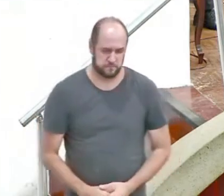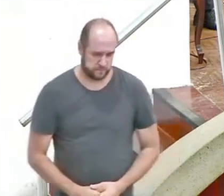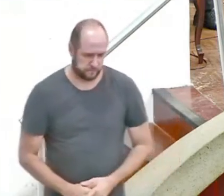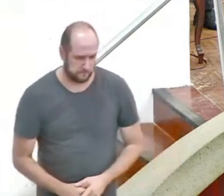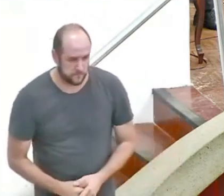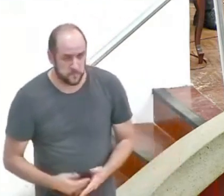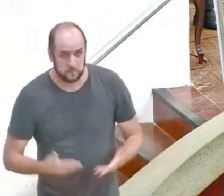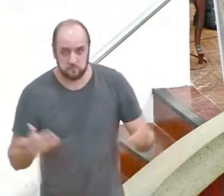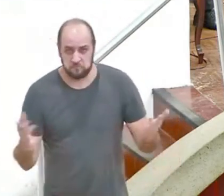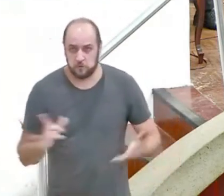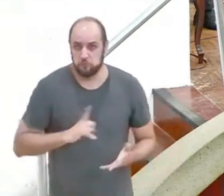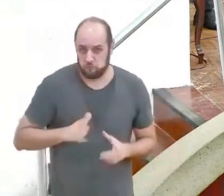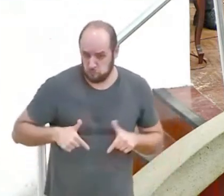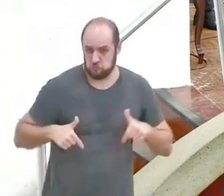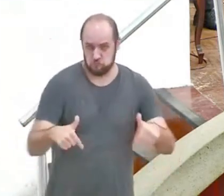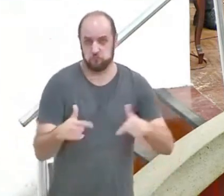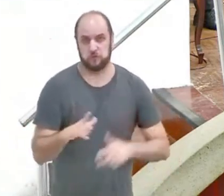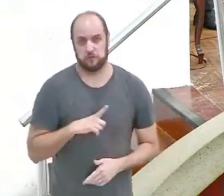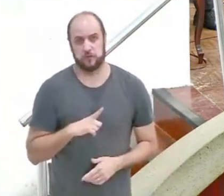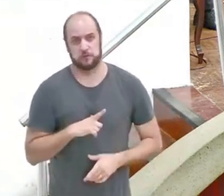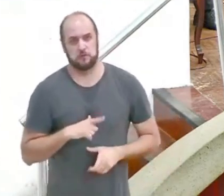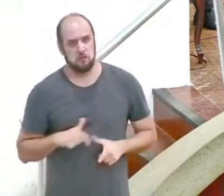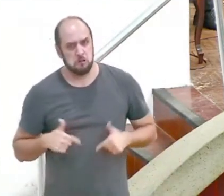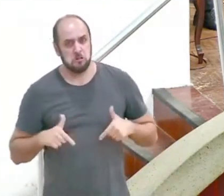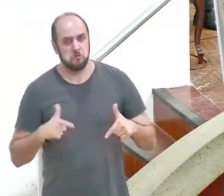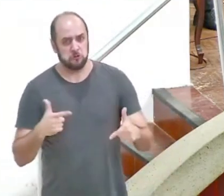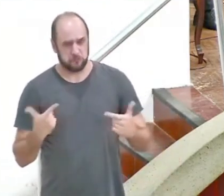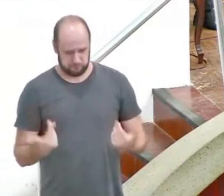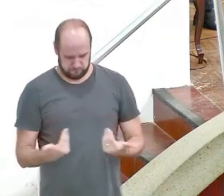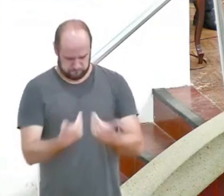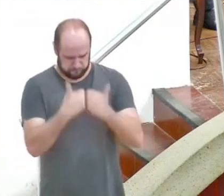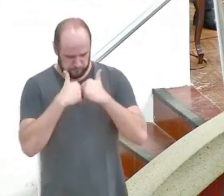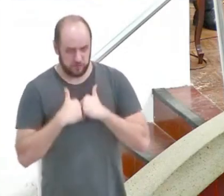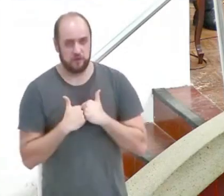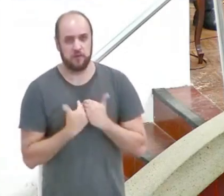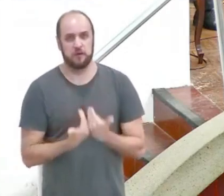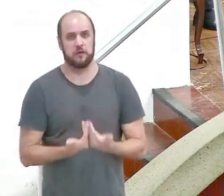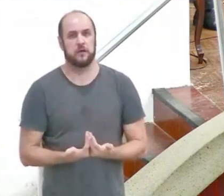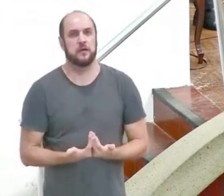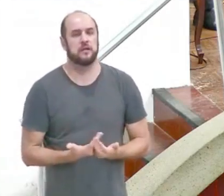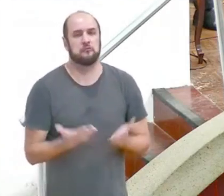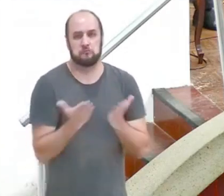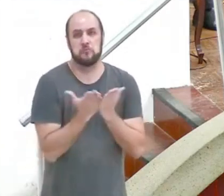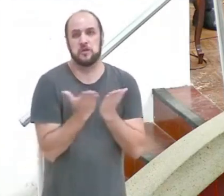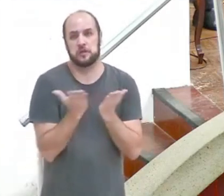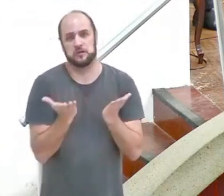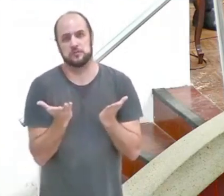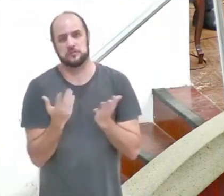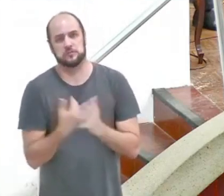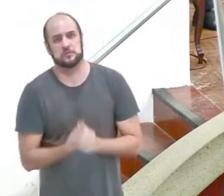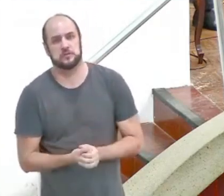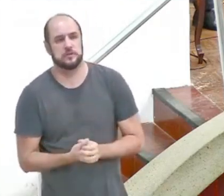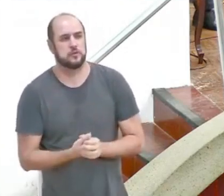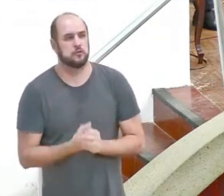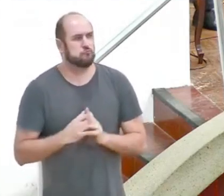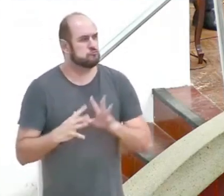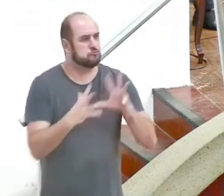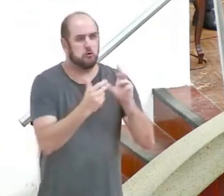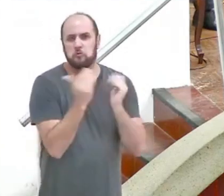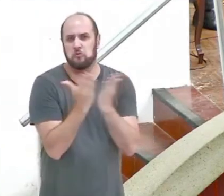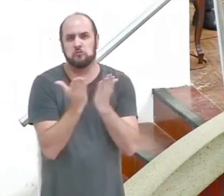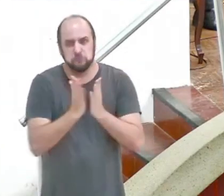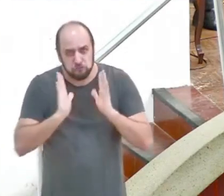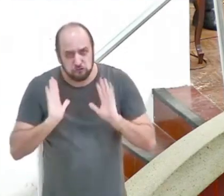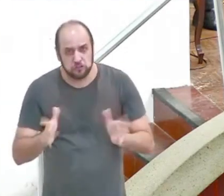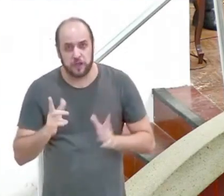Irmãos, existe uma luta, uma luta no interior, o de grande parte dos cristãos, quase a totalidade deles, já enfrentou